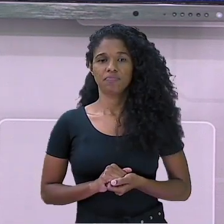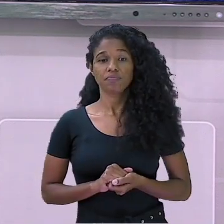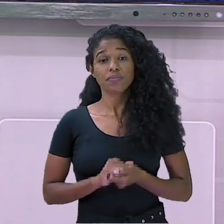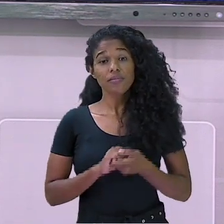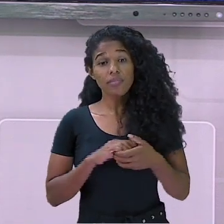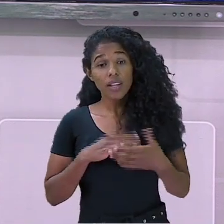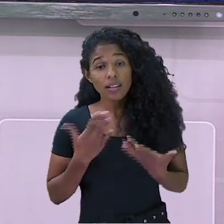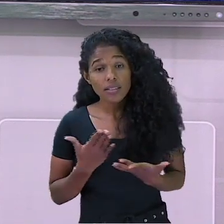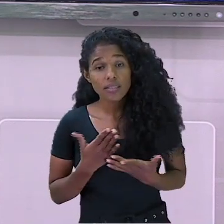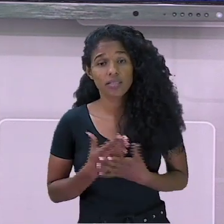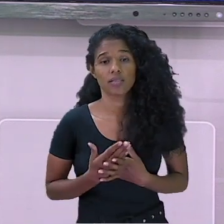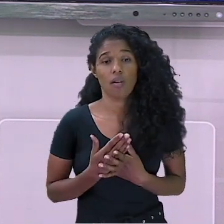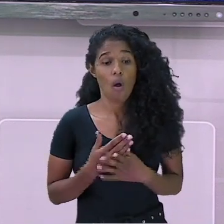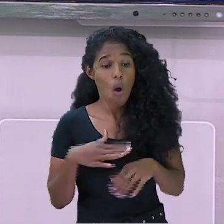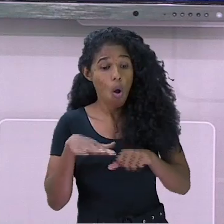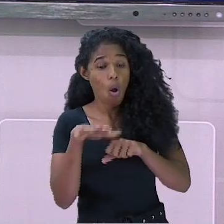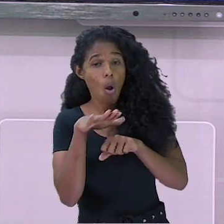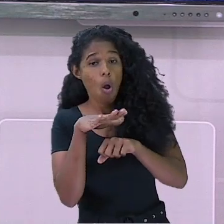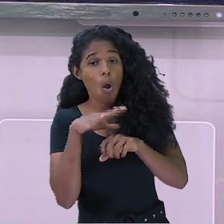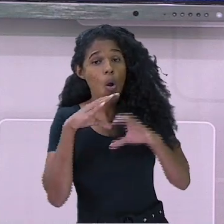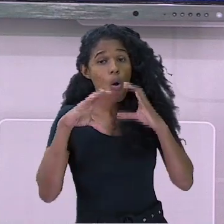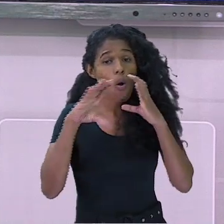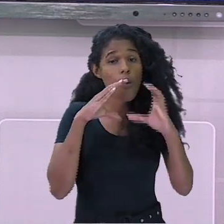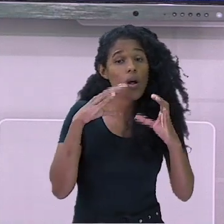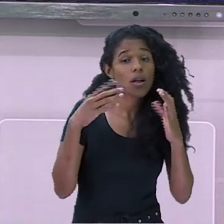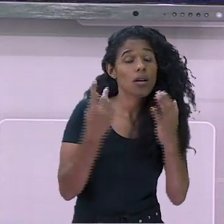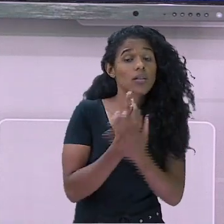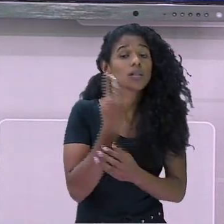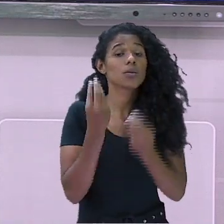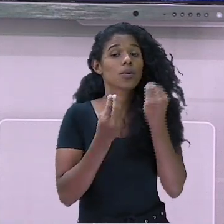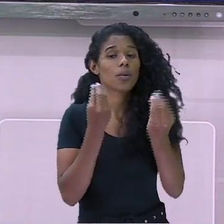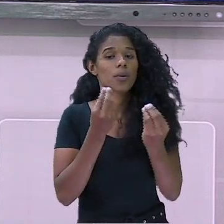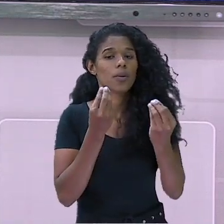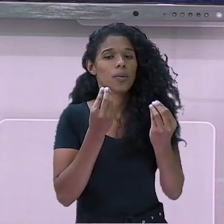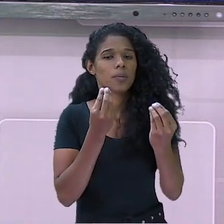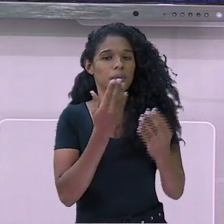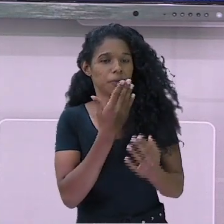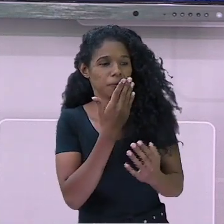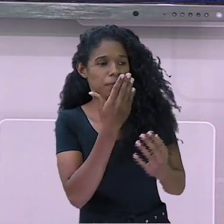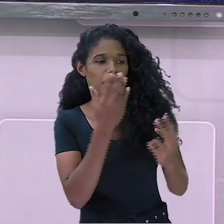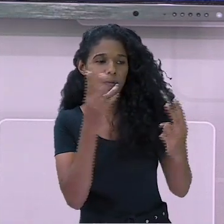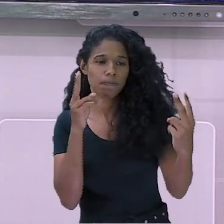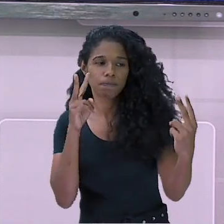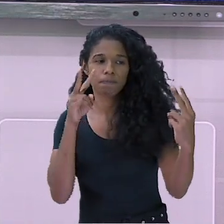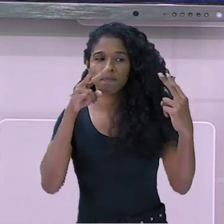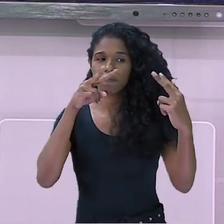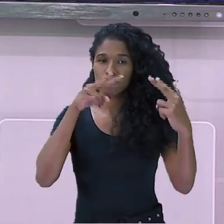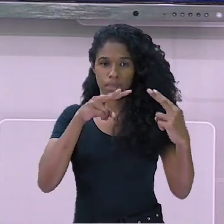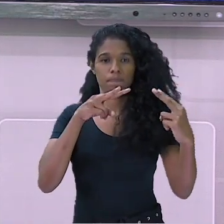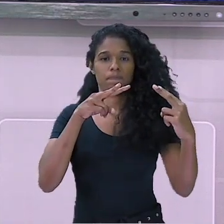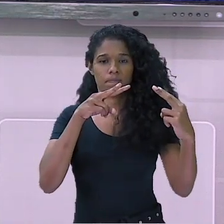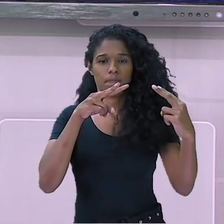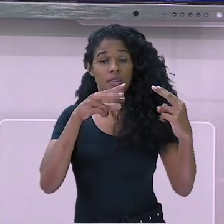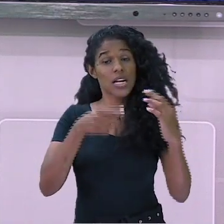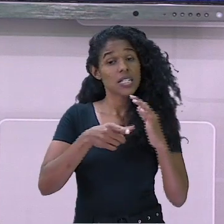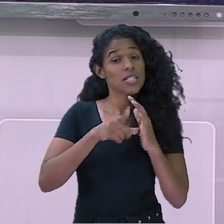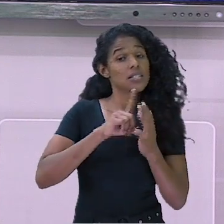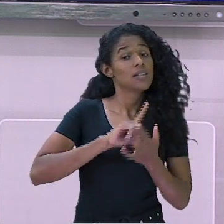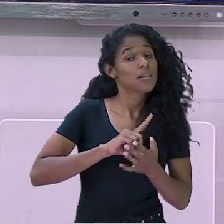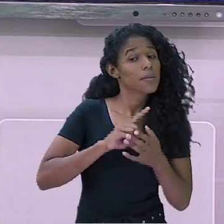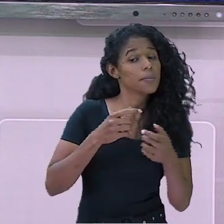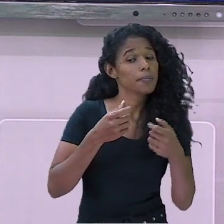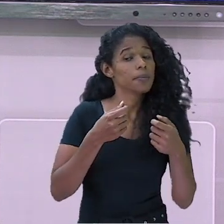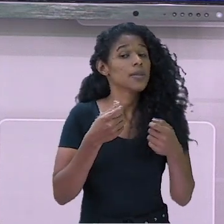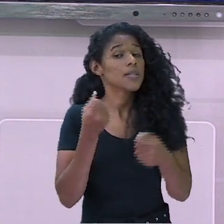Fale de frente para a pessoa e mantenha contato visual. Antes de tudo, se você quer conversar com a pessoa